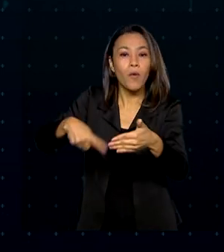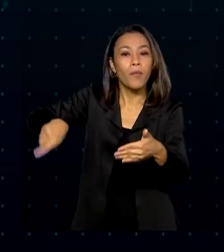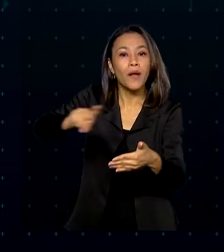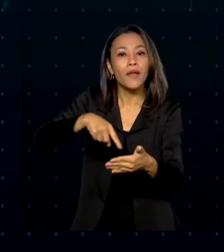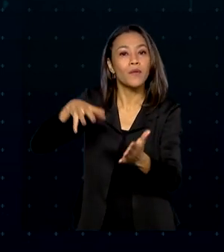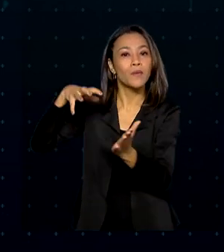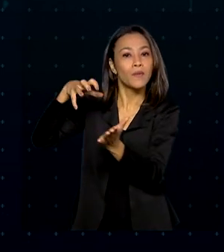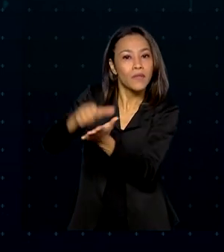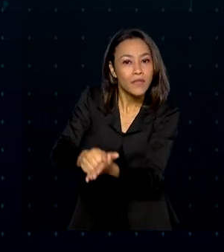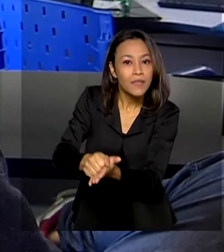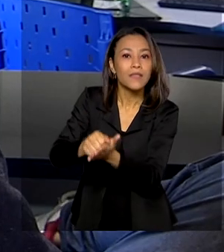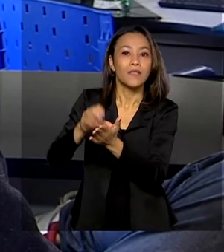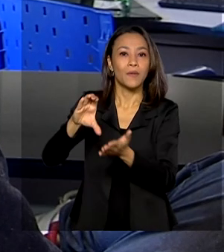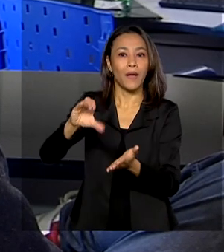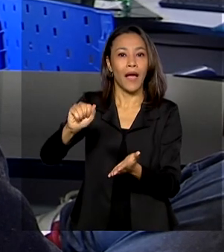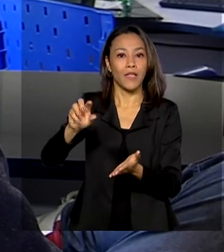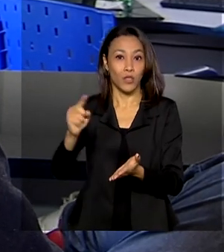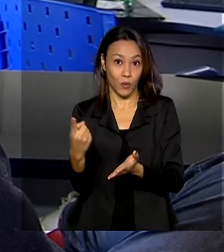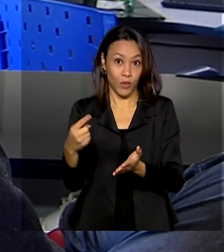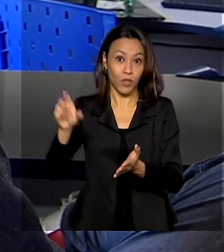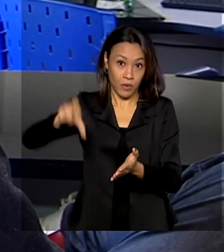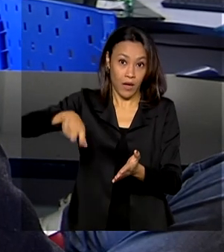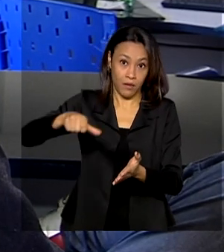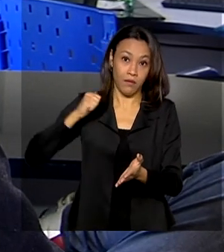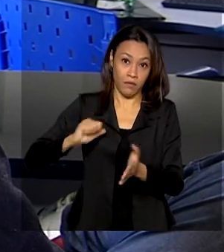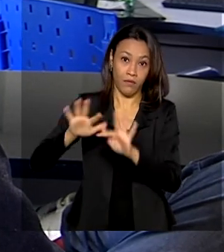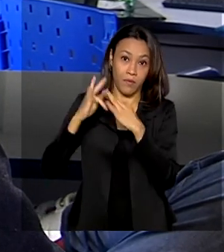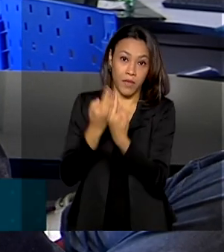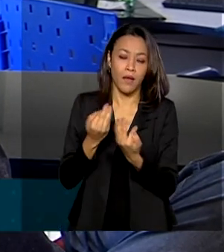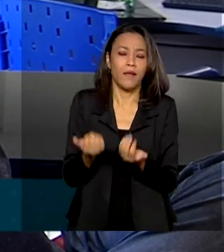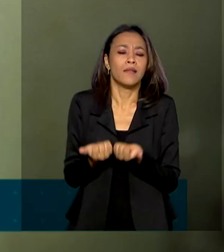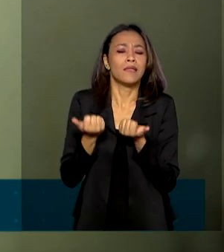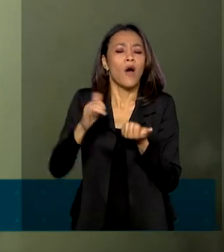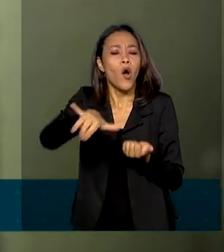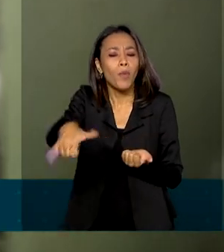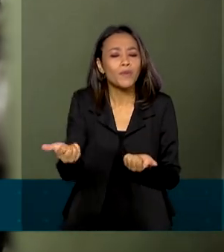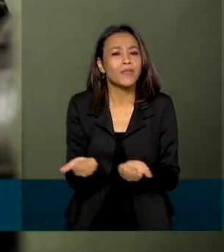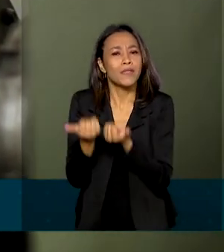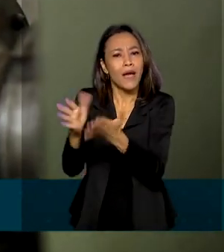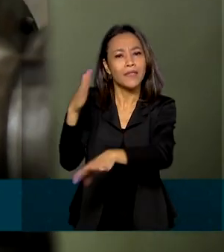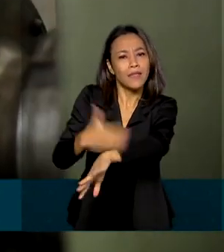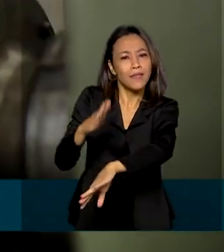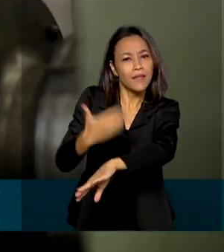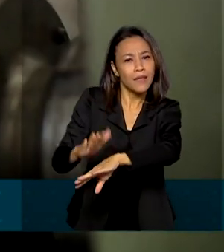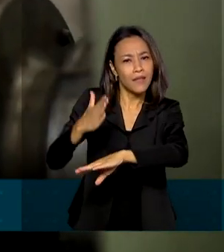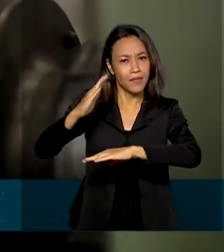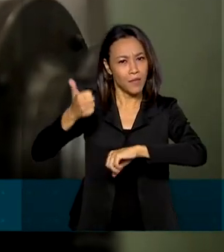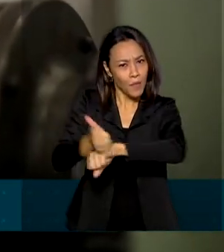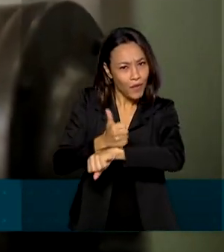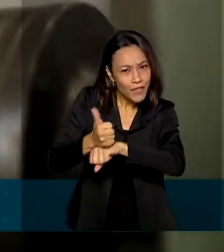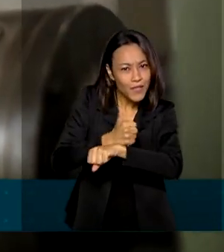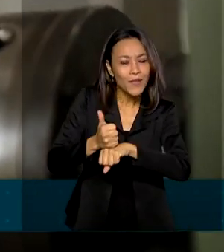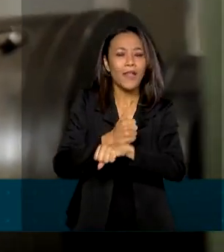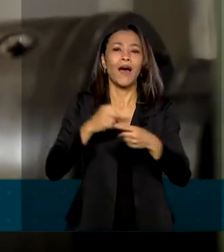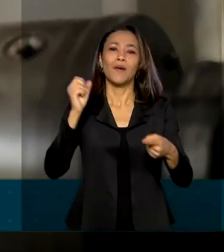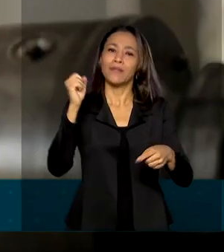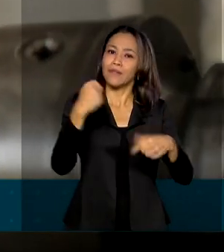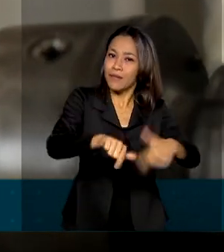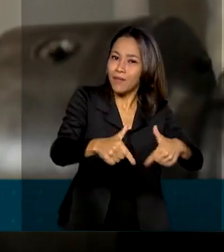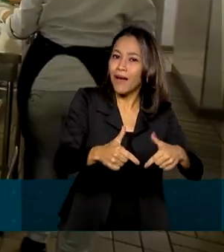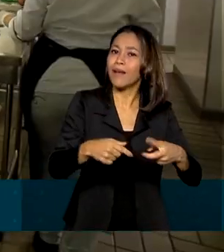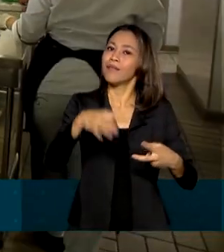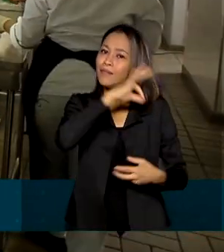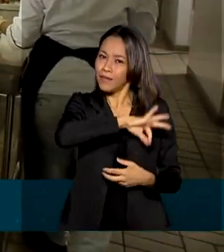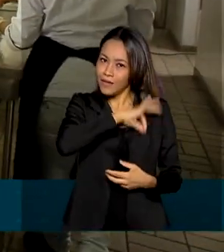do Bolsa Família. Ele traz ações para oferecer oportunidades de qualificação profissional, emprego e renda.